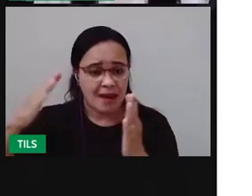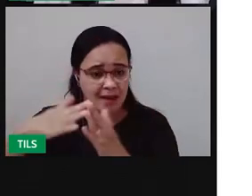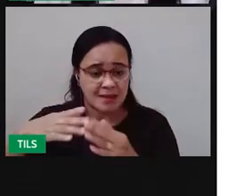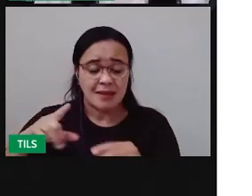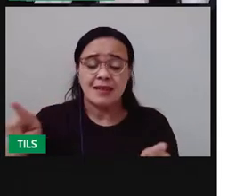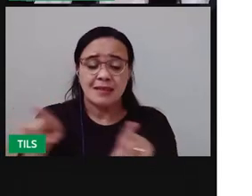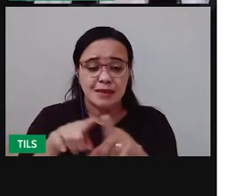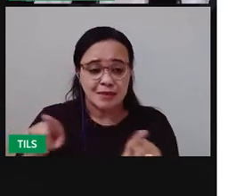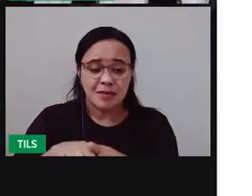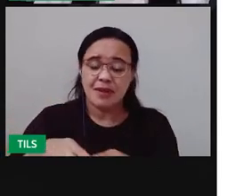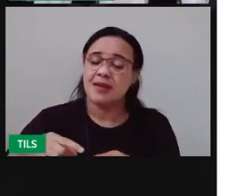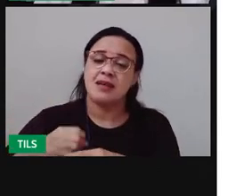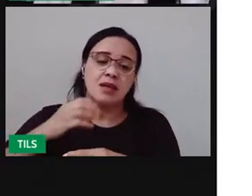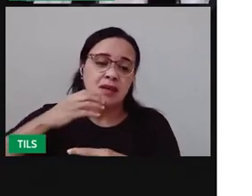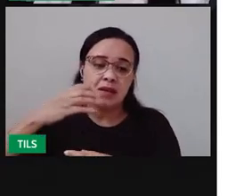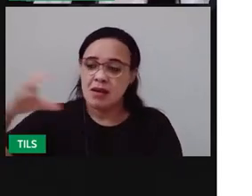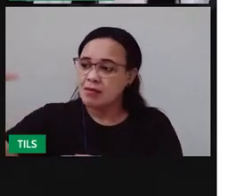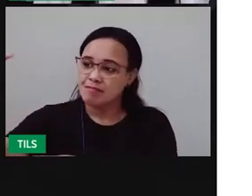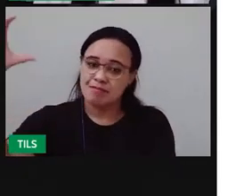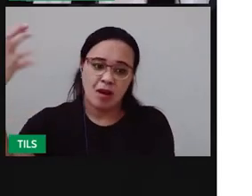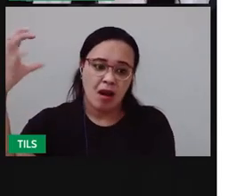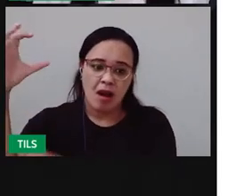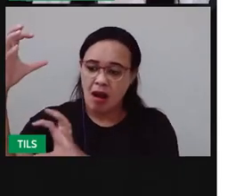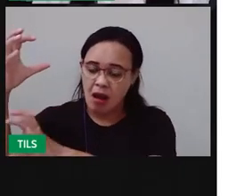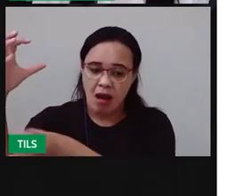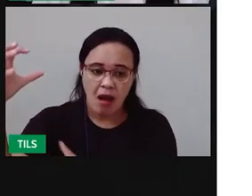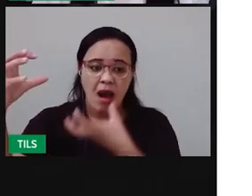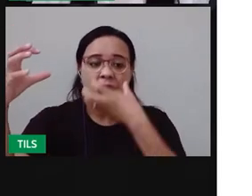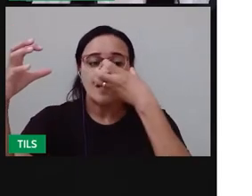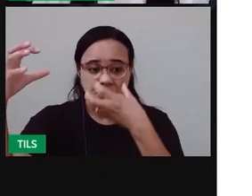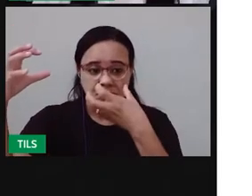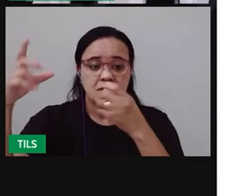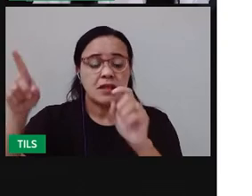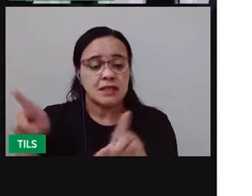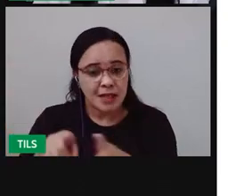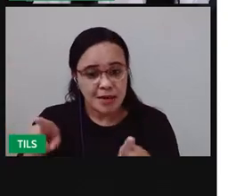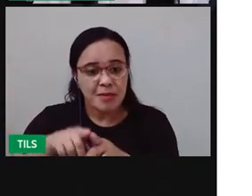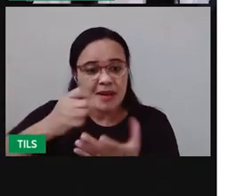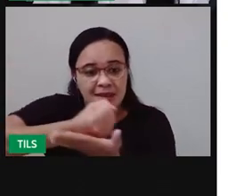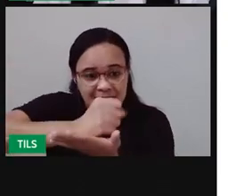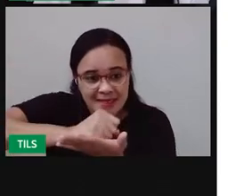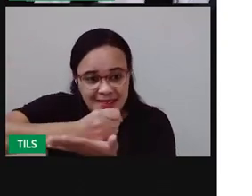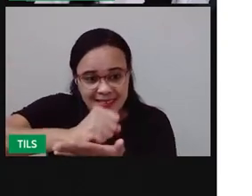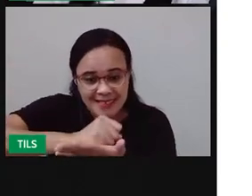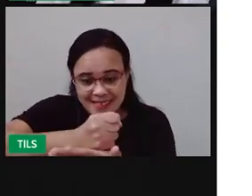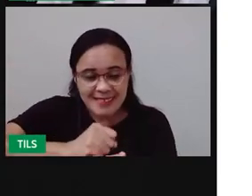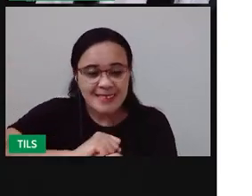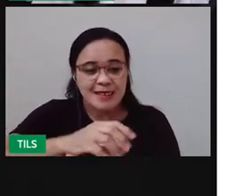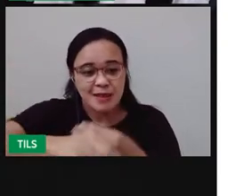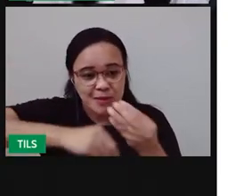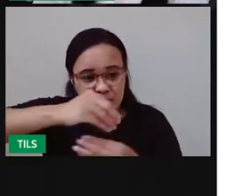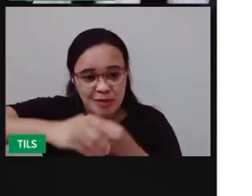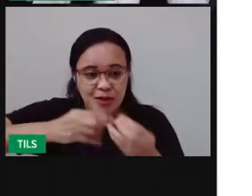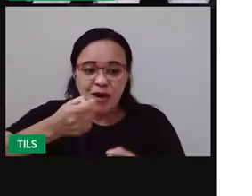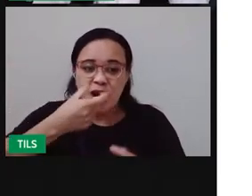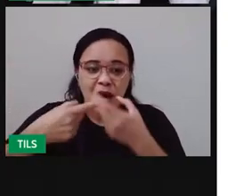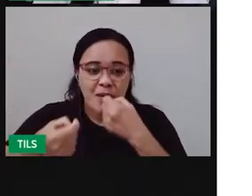conhecem alguma erva medicinal alguma planta medicinal aqui da região